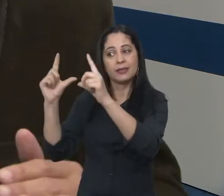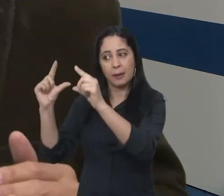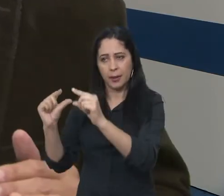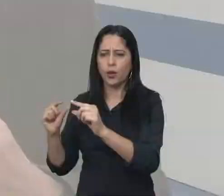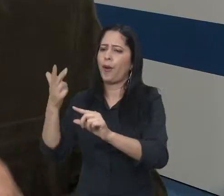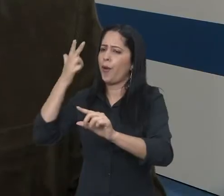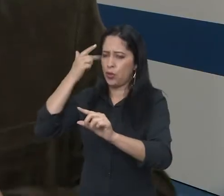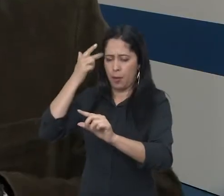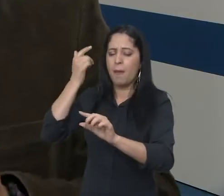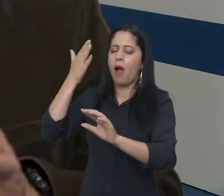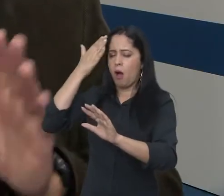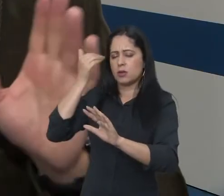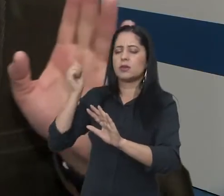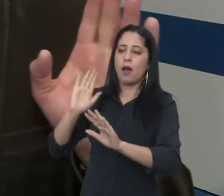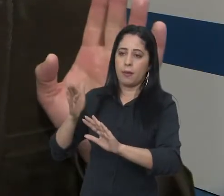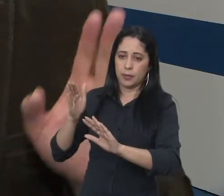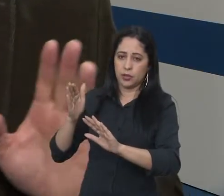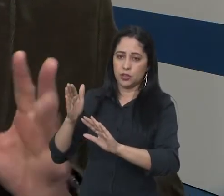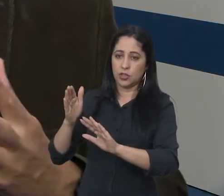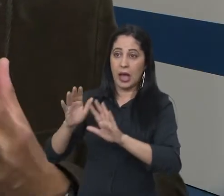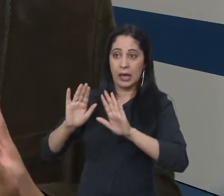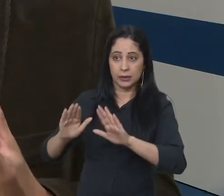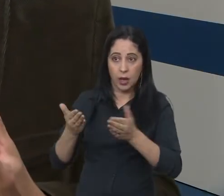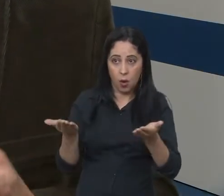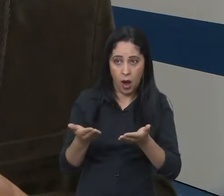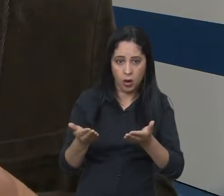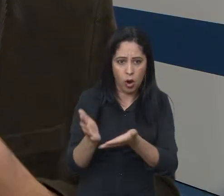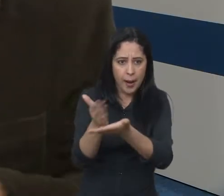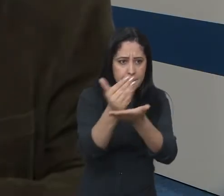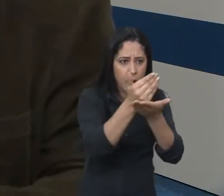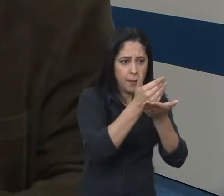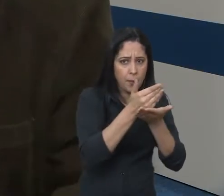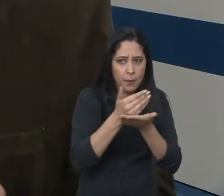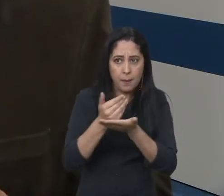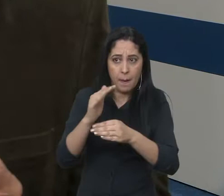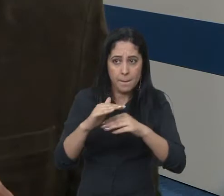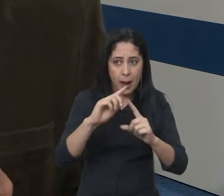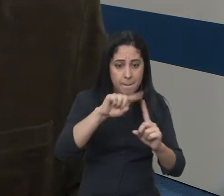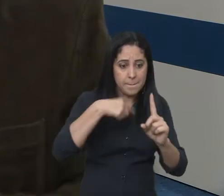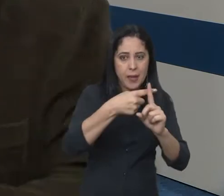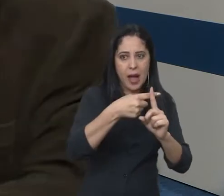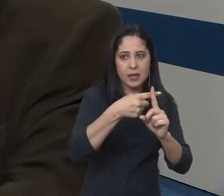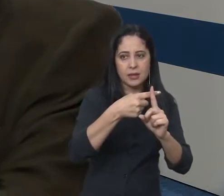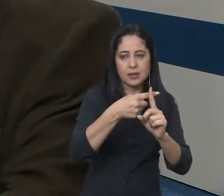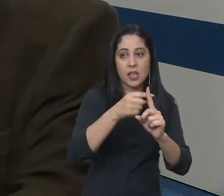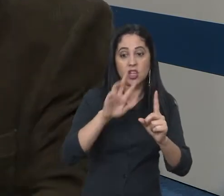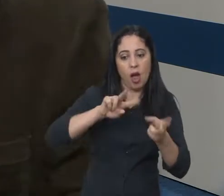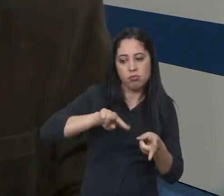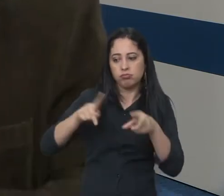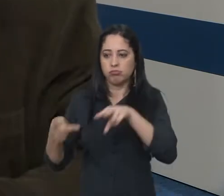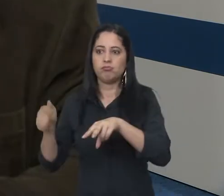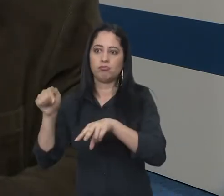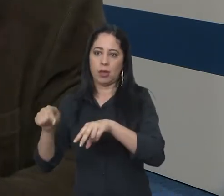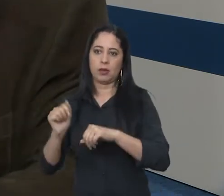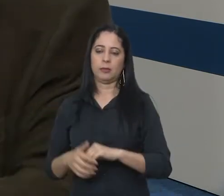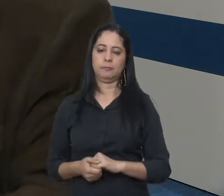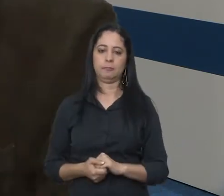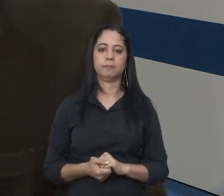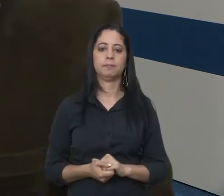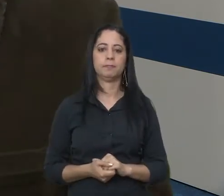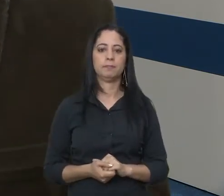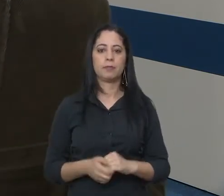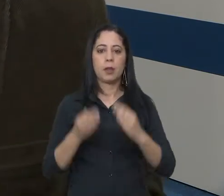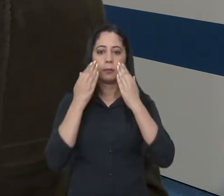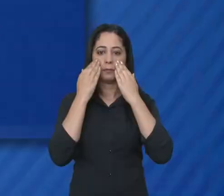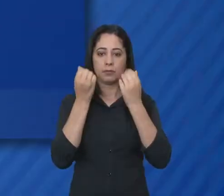aumentar tanto assim. Então, sim, o recurso que tem hoje, esse superávit, ele serve para amortecer a diminuição que nós vamos ter, muito provavelmente vamos